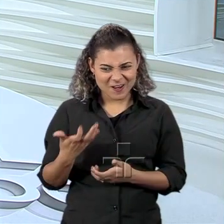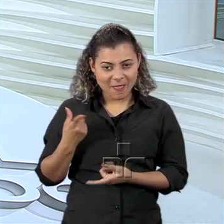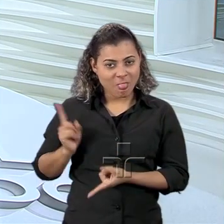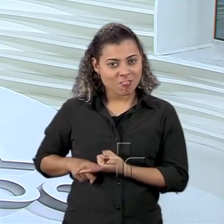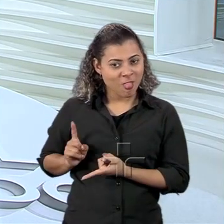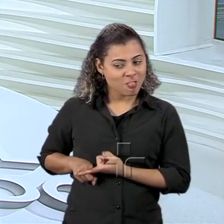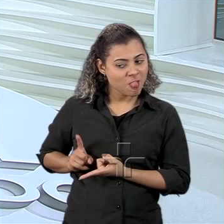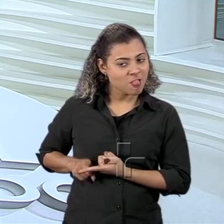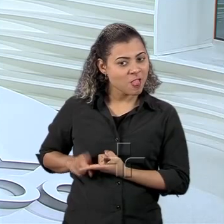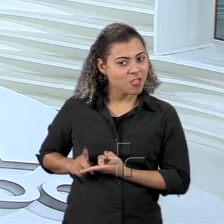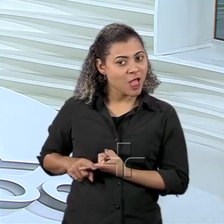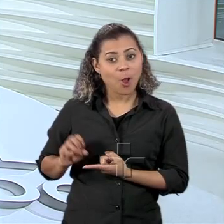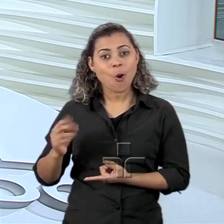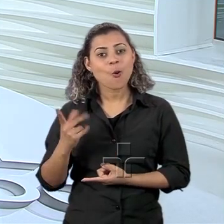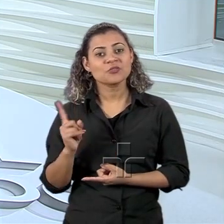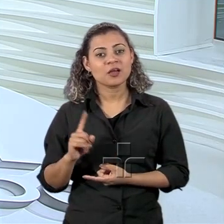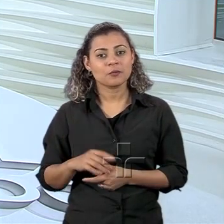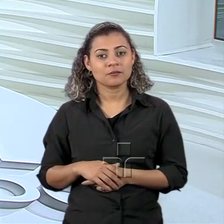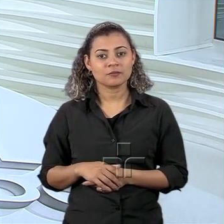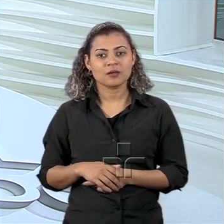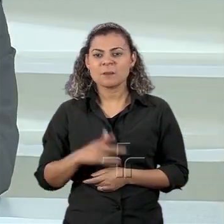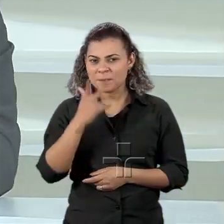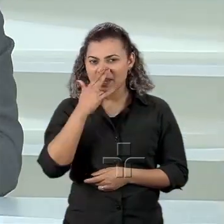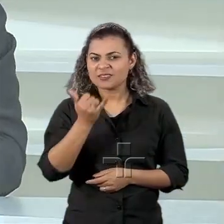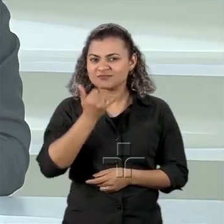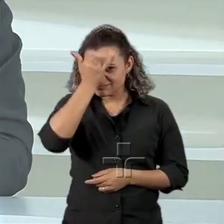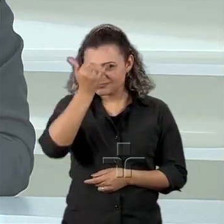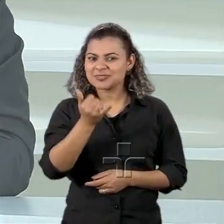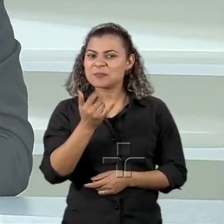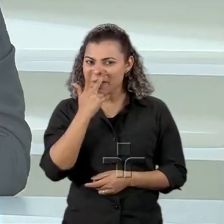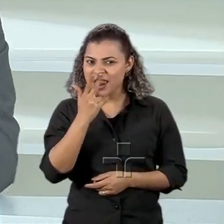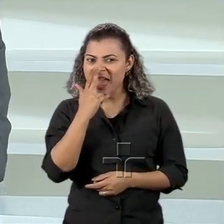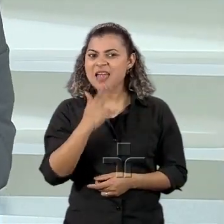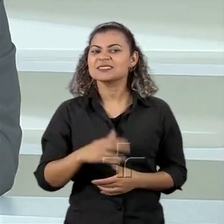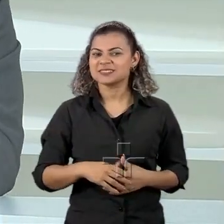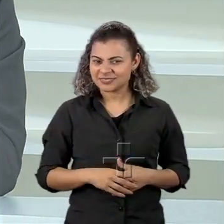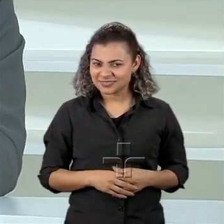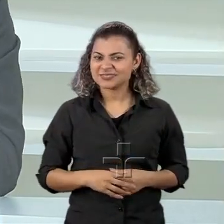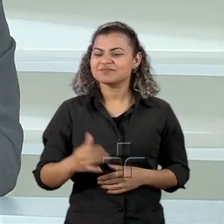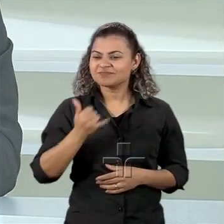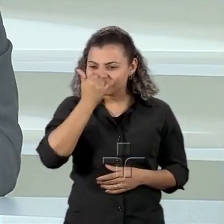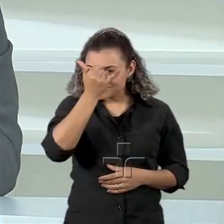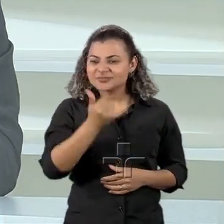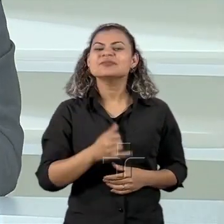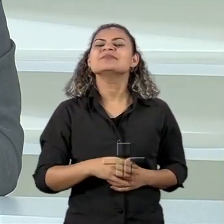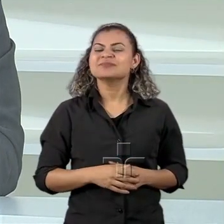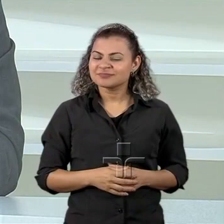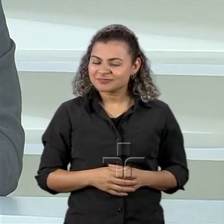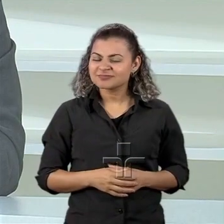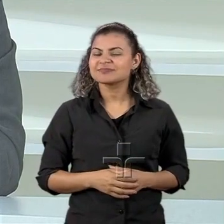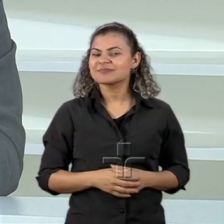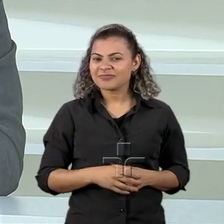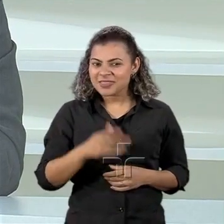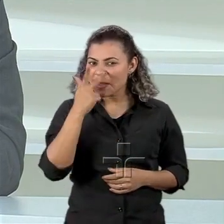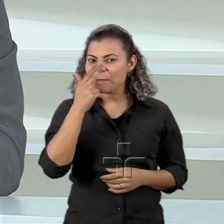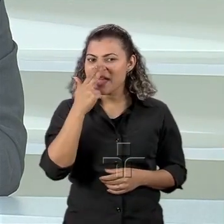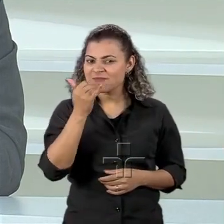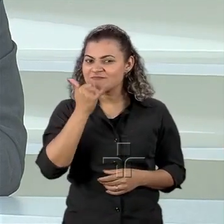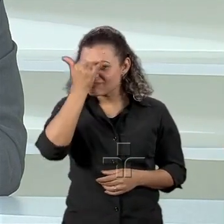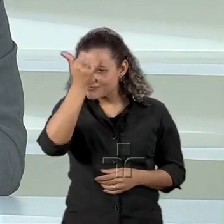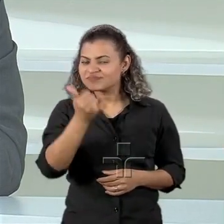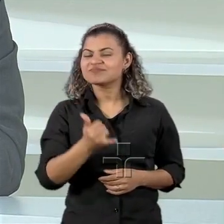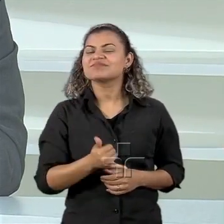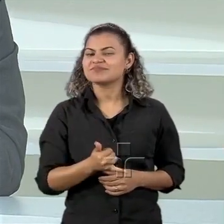uma mensagem? Está mais para a gafe, né? Pelo que a gente viu até agora, discutiu a falta de substância no programa, está mais